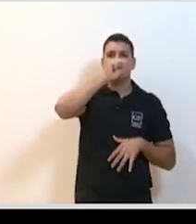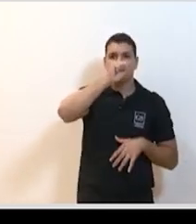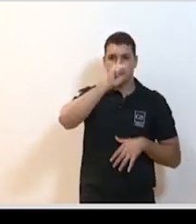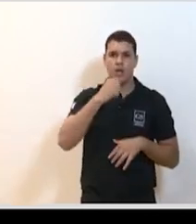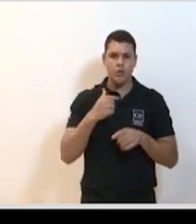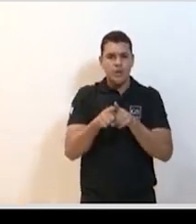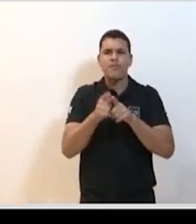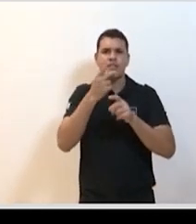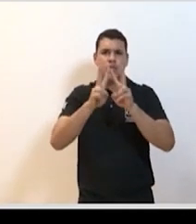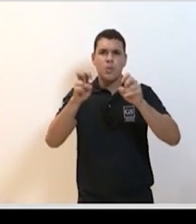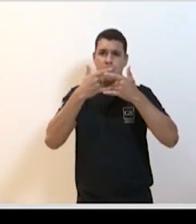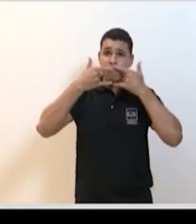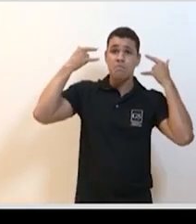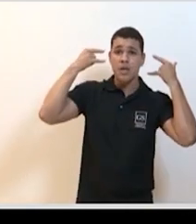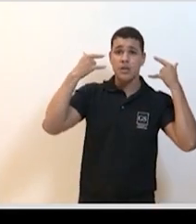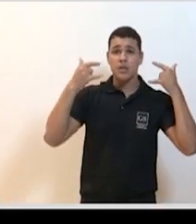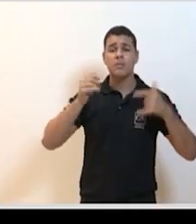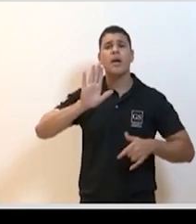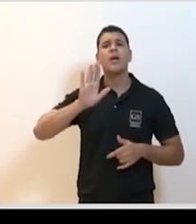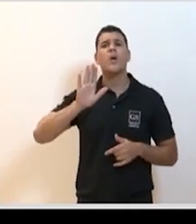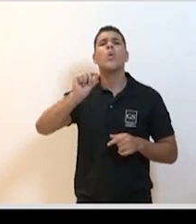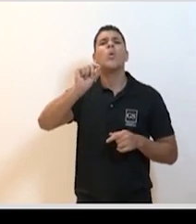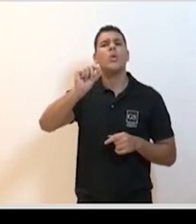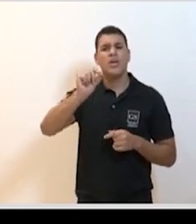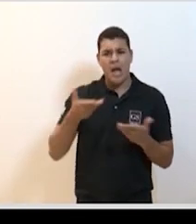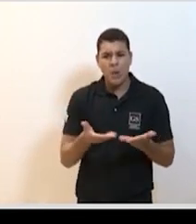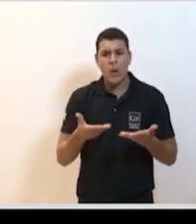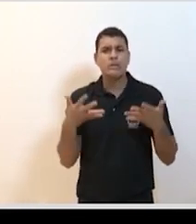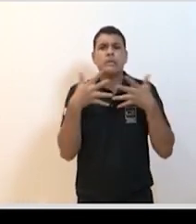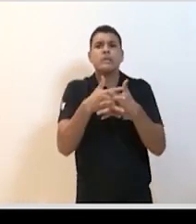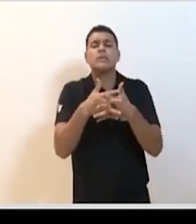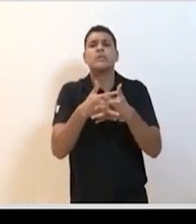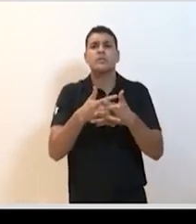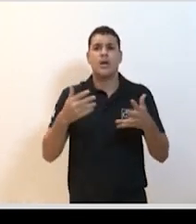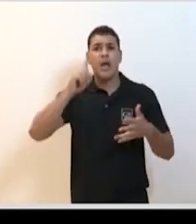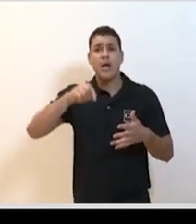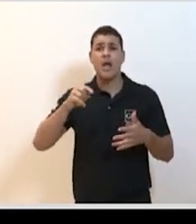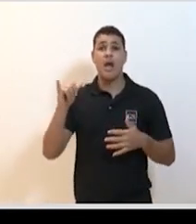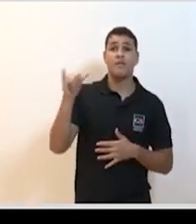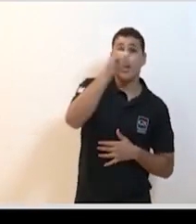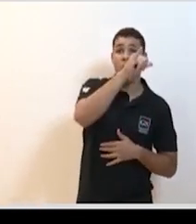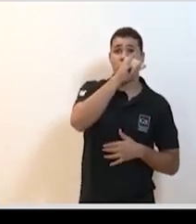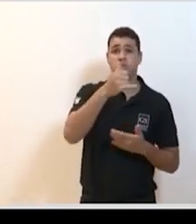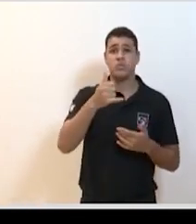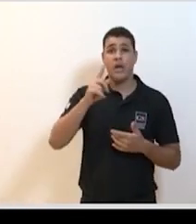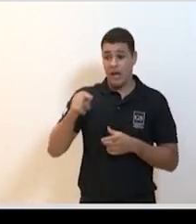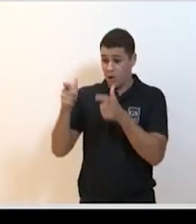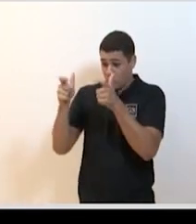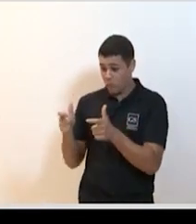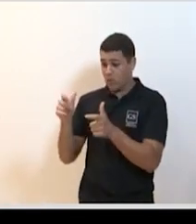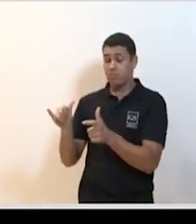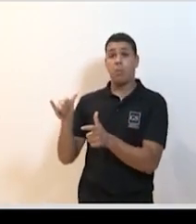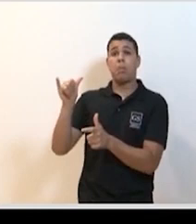abordar um pouco mais na frente. Na verdade, o que embaralha as cartas do mundo atual são os aviões, sem dúvida nenhuma. São as viagens aéreas, é o deslocamento do ser humano.